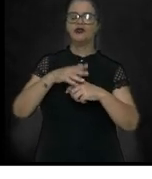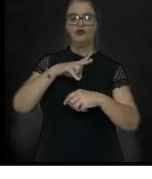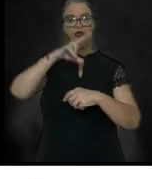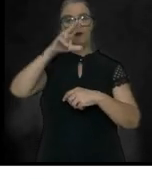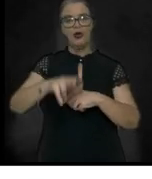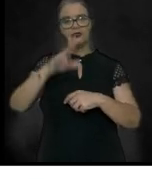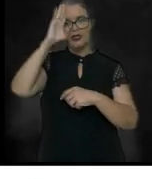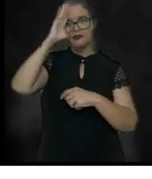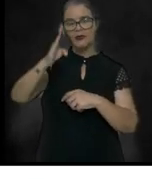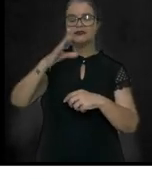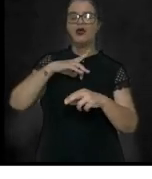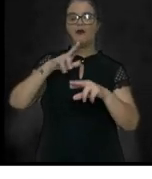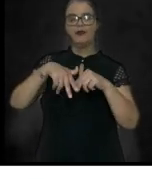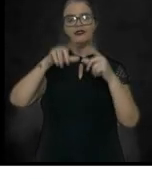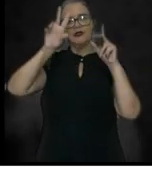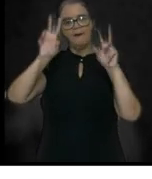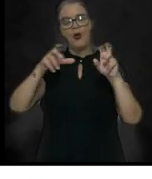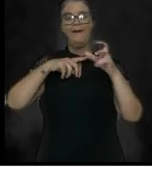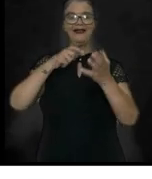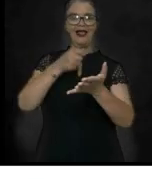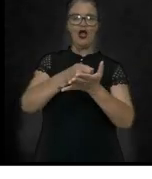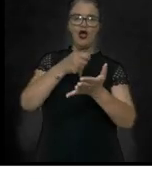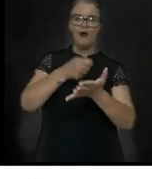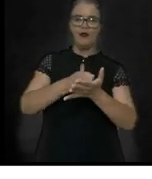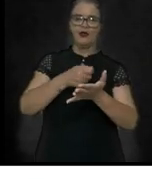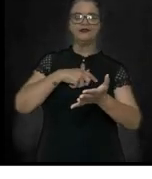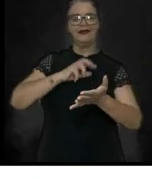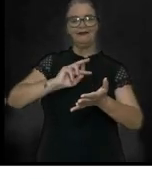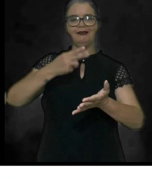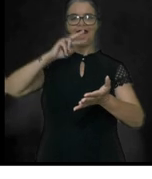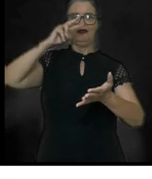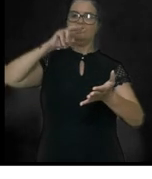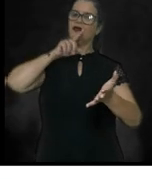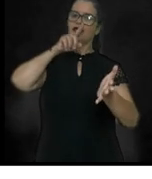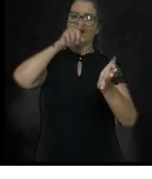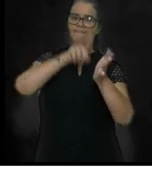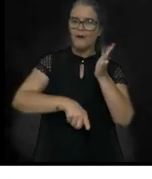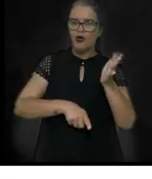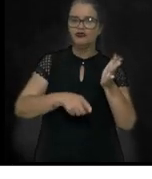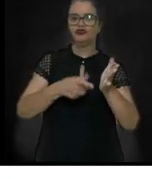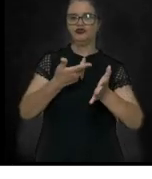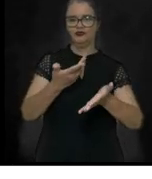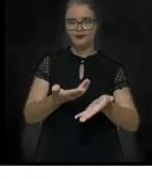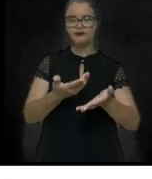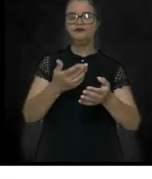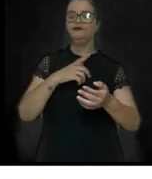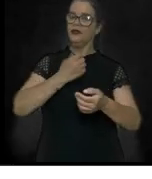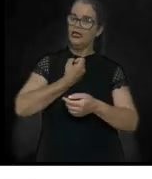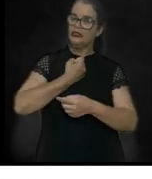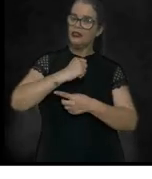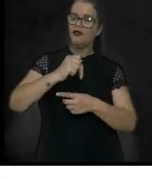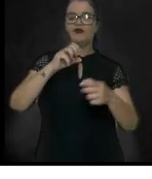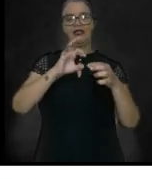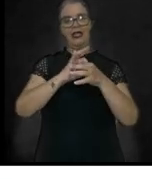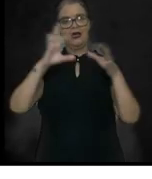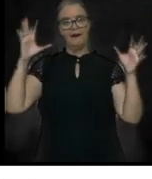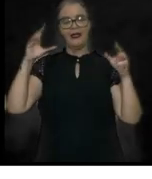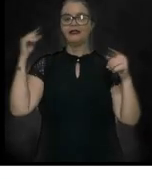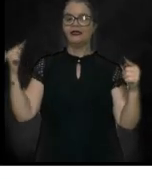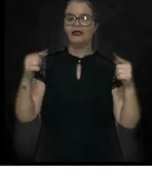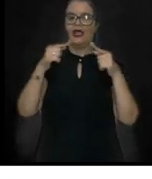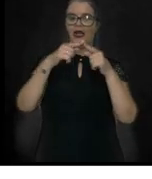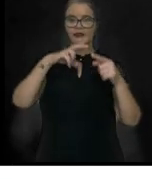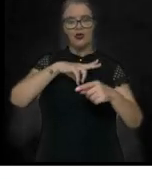tocante, a cobrança de elevados impostos. Defendiam a liberdade com relação a Portugal, a